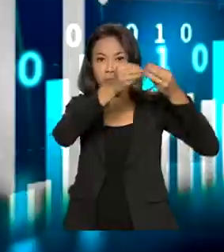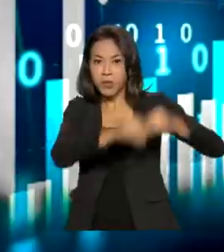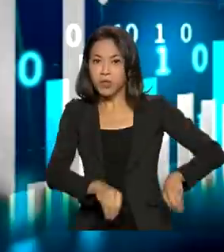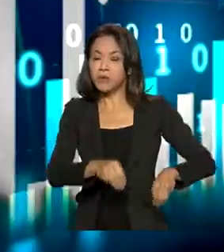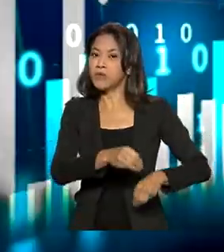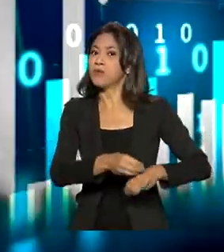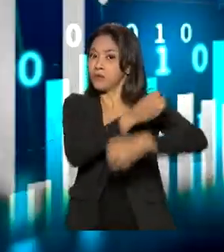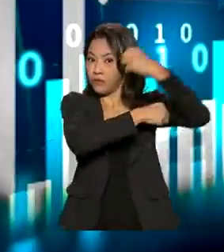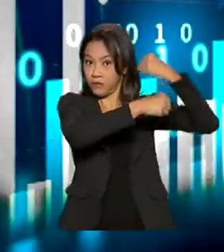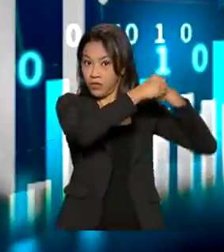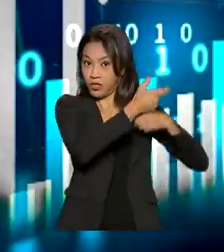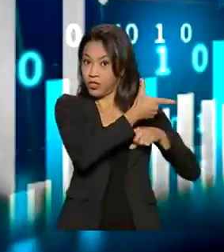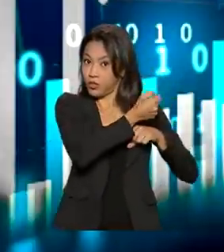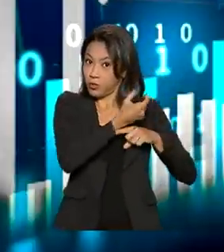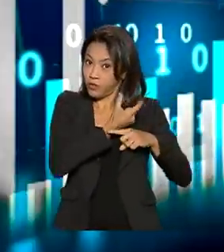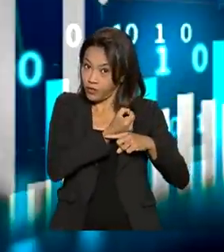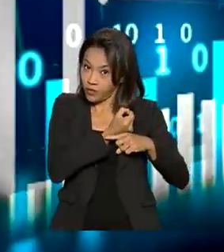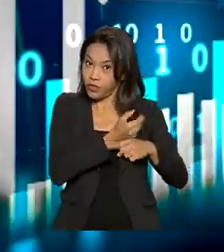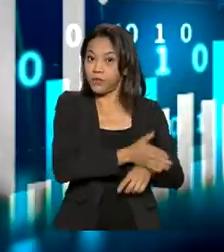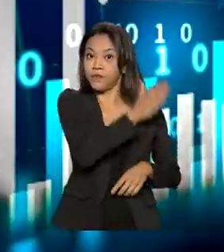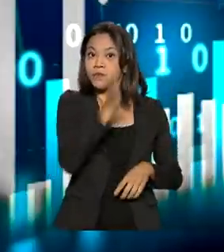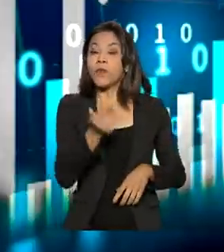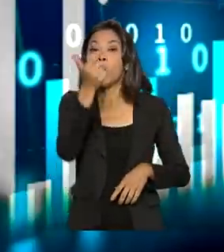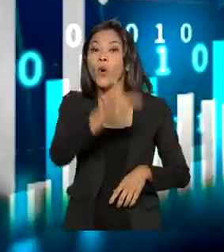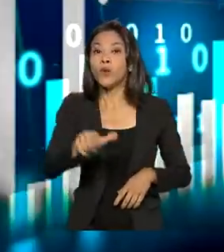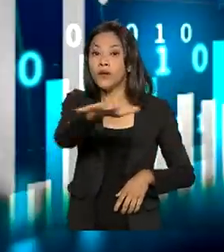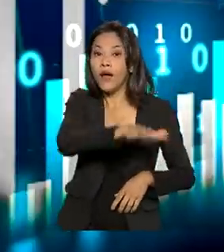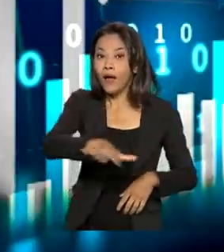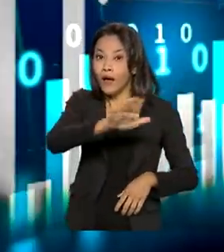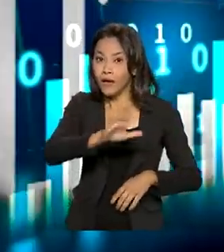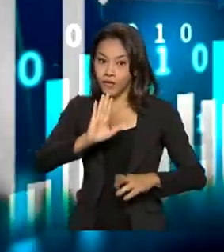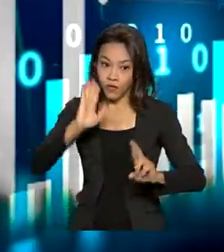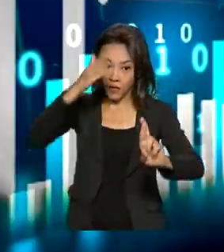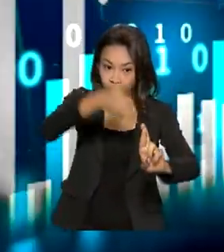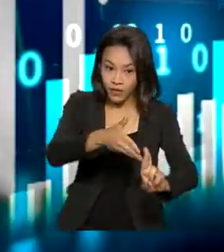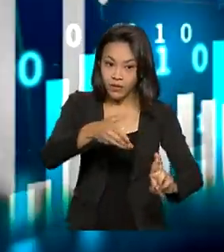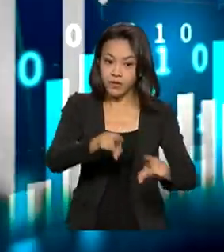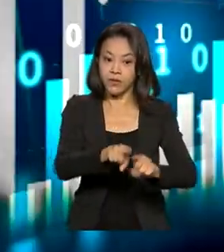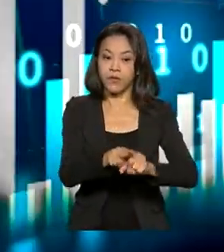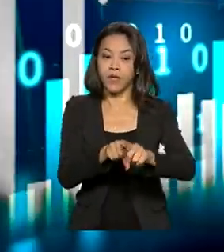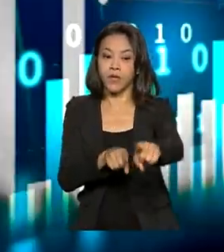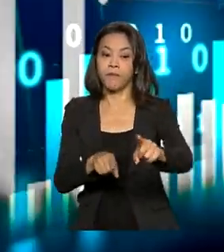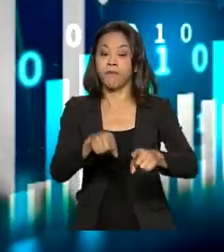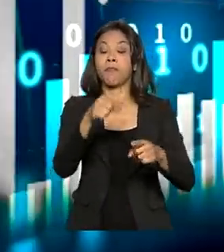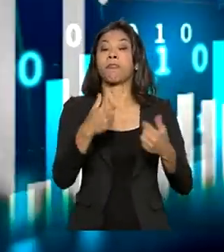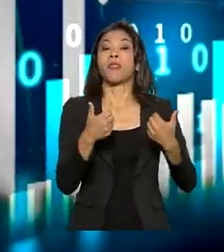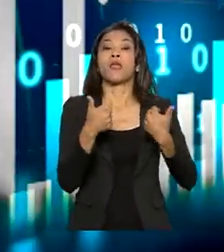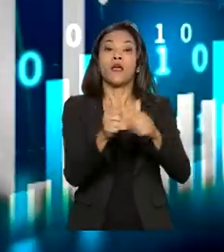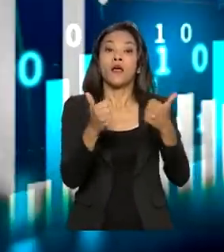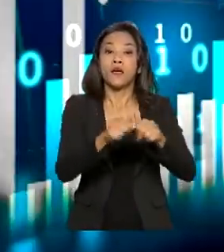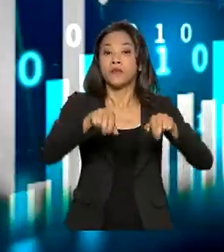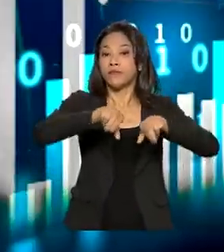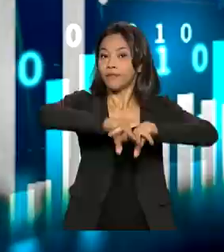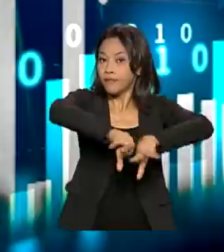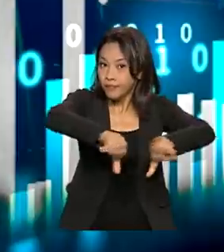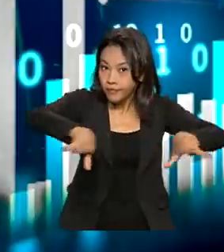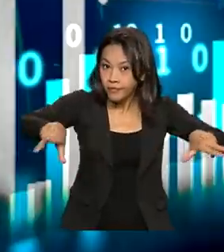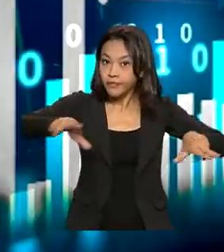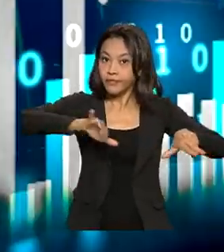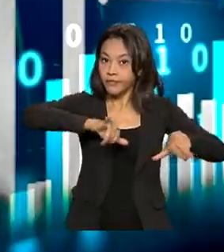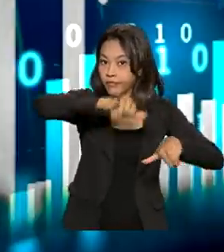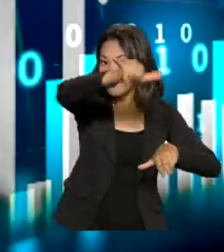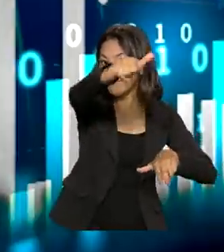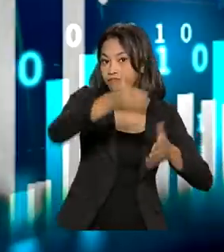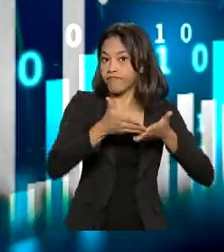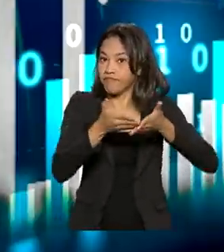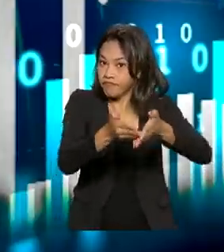2020. Outros segmentos que também se destacaram em 2021 foram transportes, também transporte aéreo e rodoviário, também